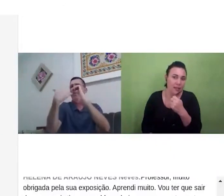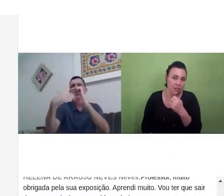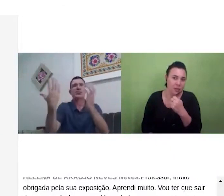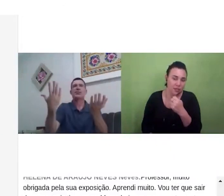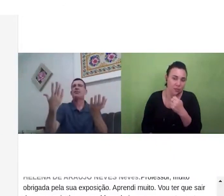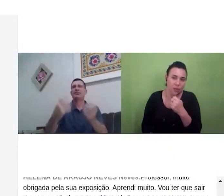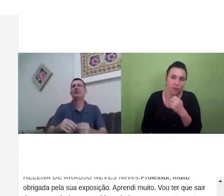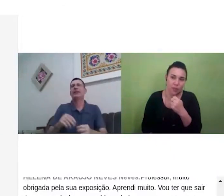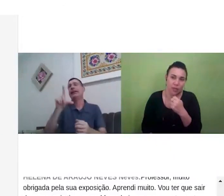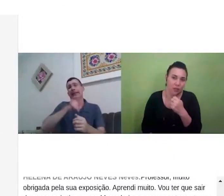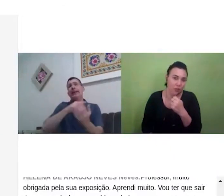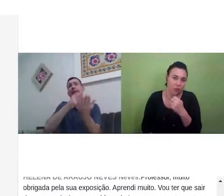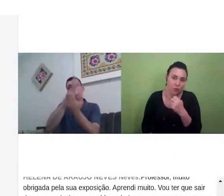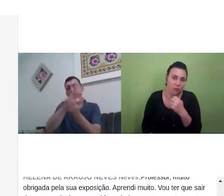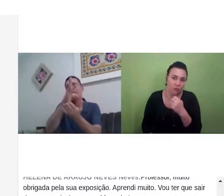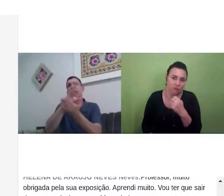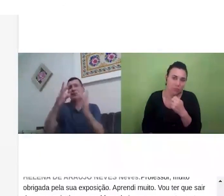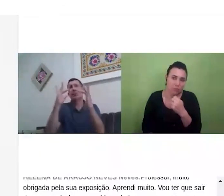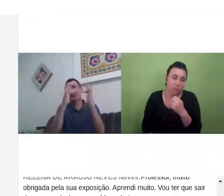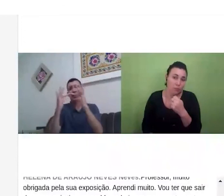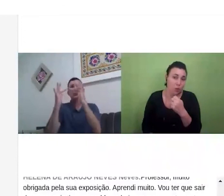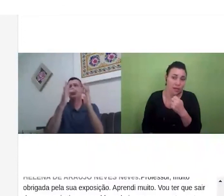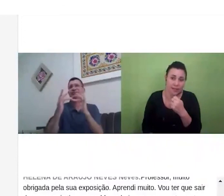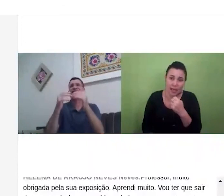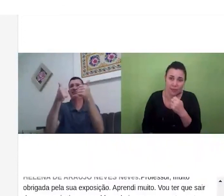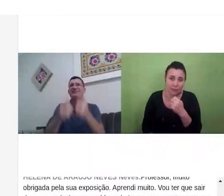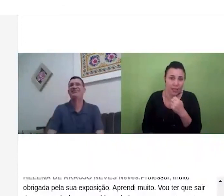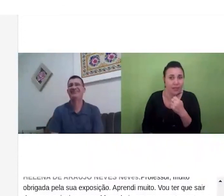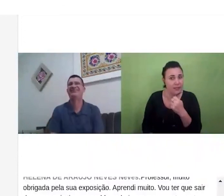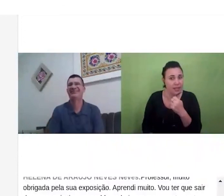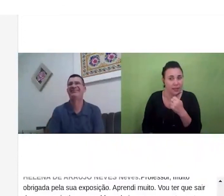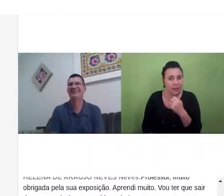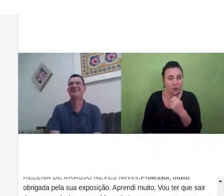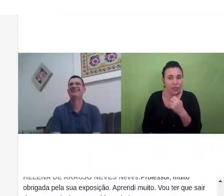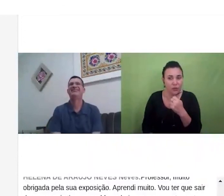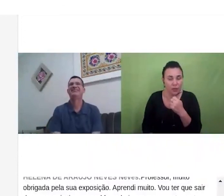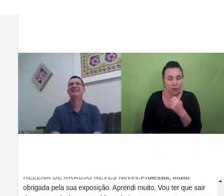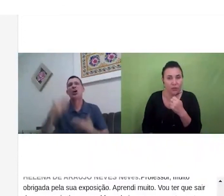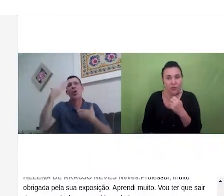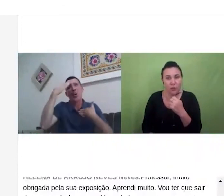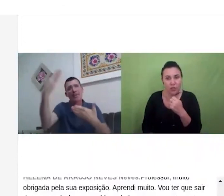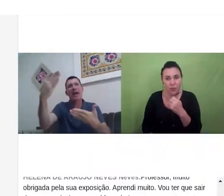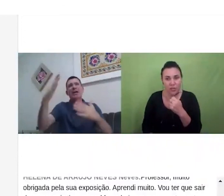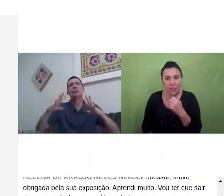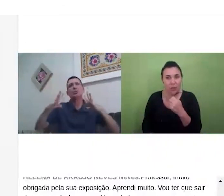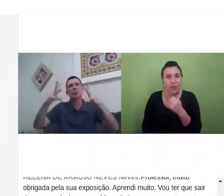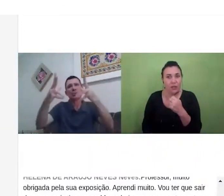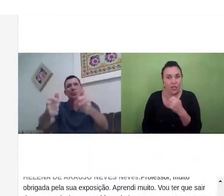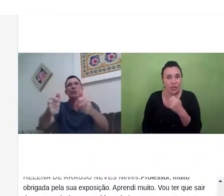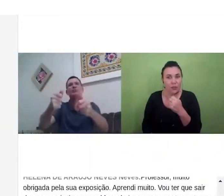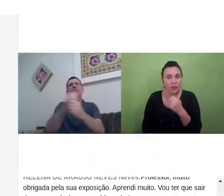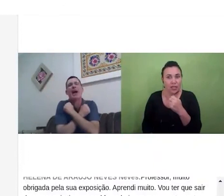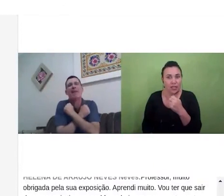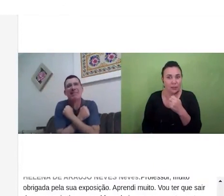através do facebook também ou pelo whatsapp também para em contato comigo estou à disposição